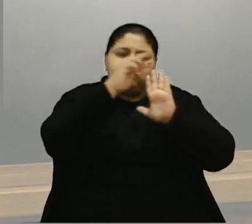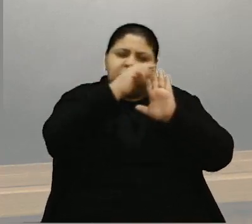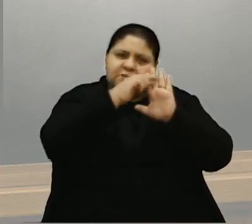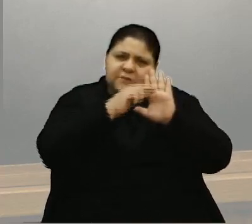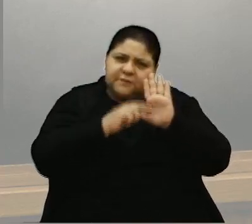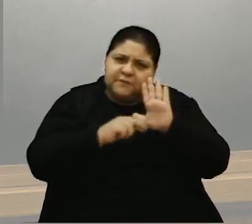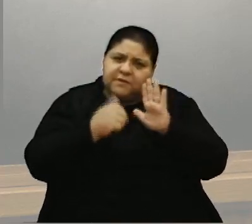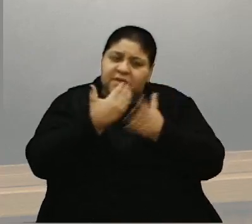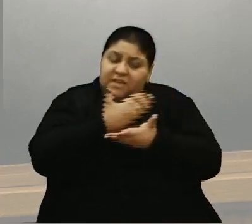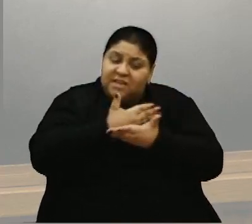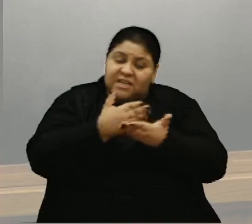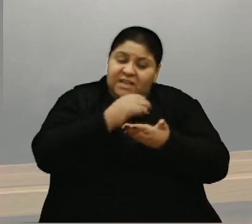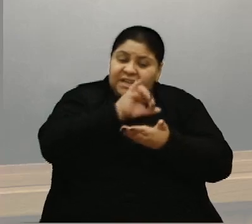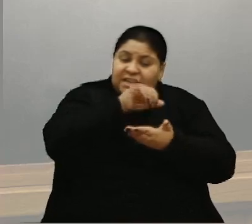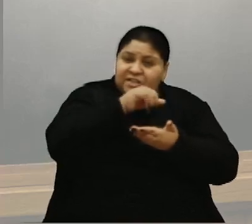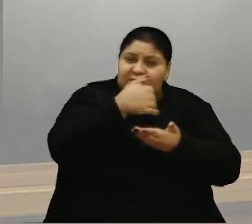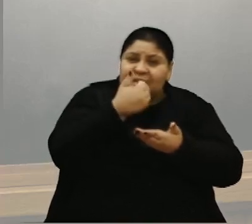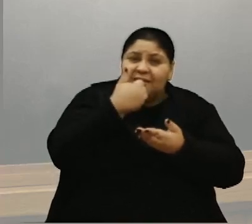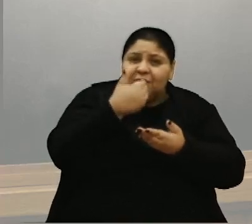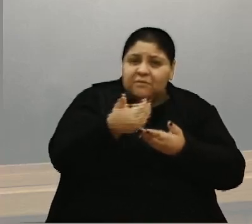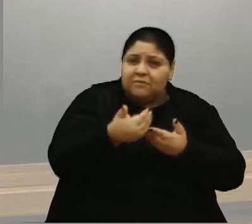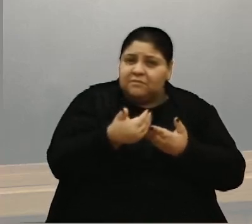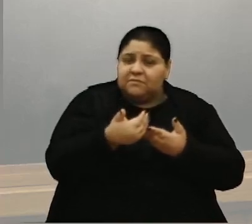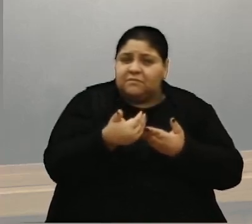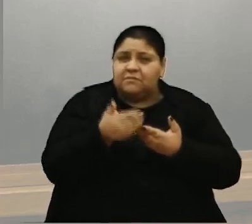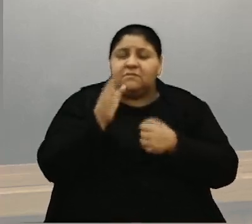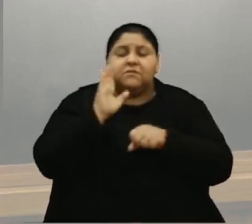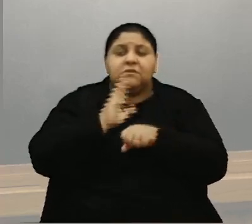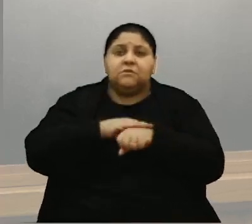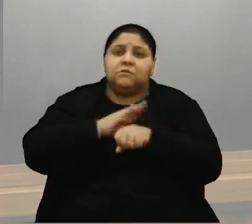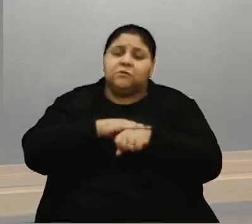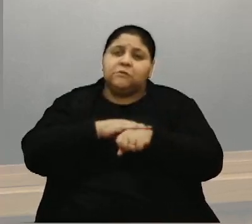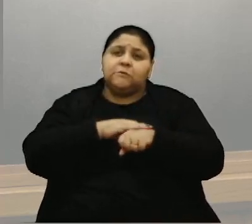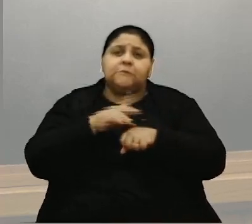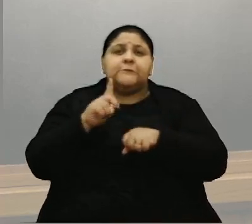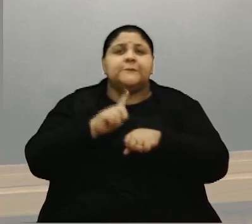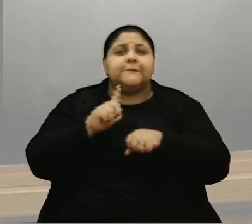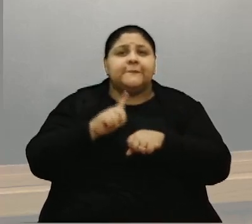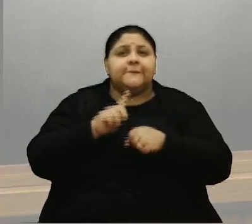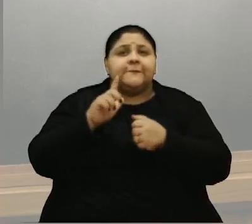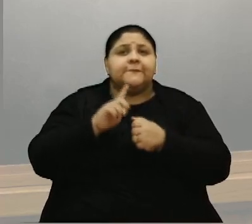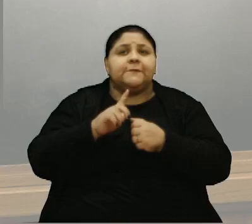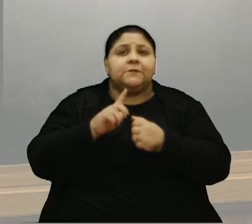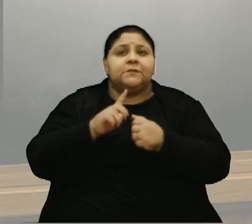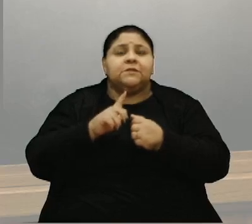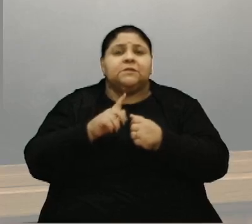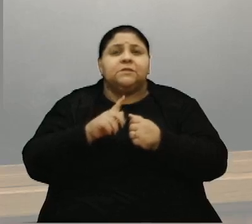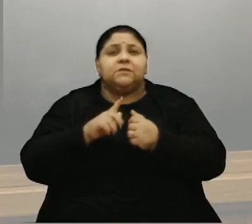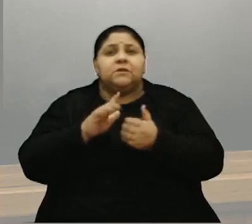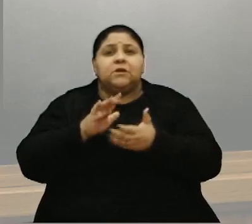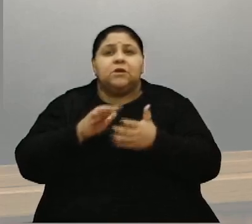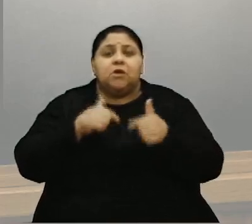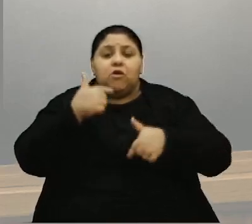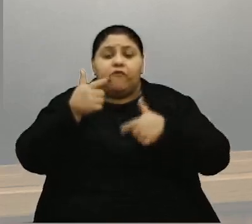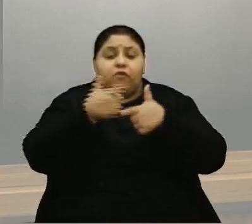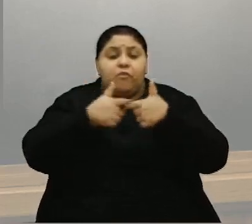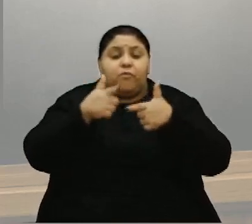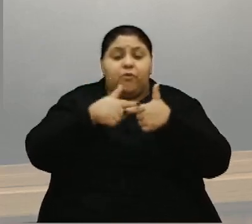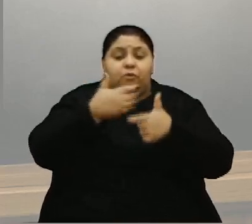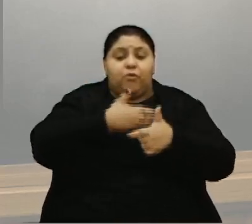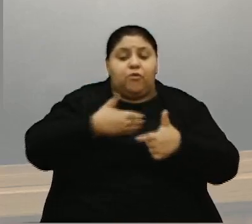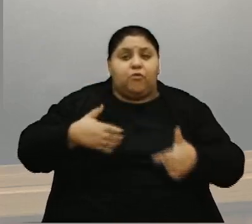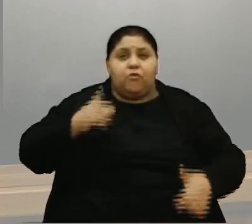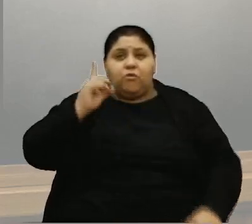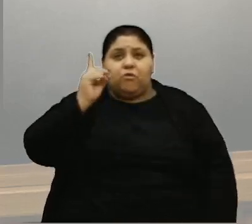janeiro que está sendo pedido. No momento em que teve calamidade pública em Caxias, a deputada